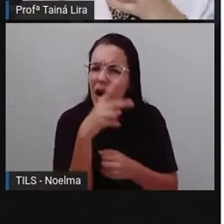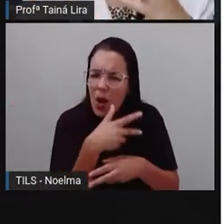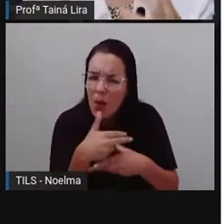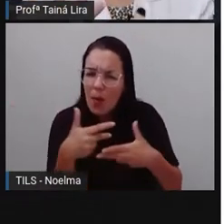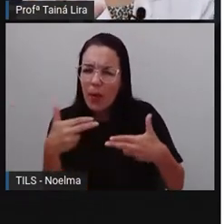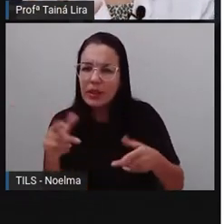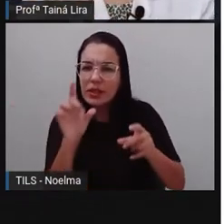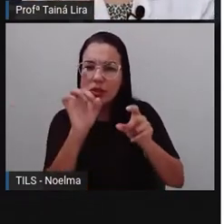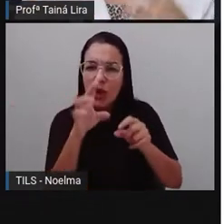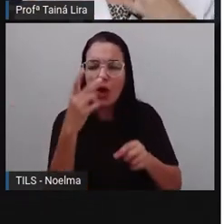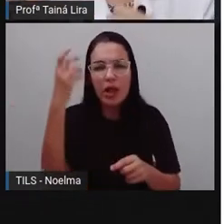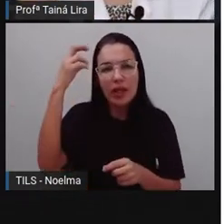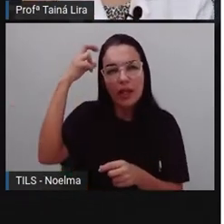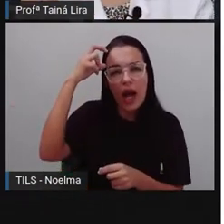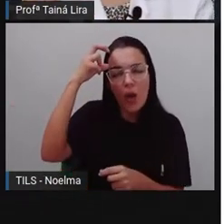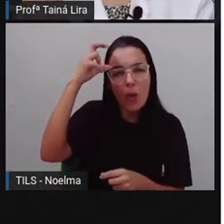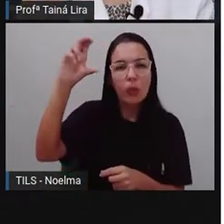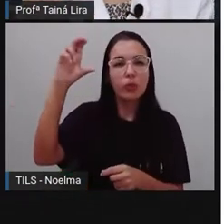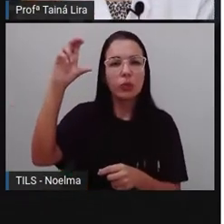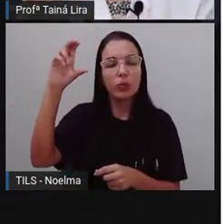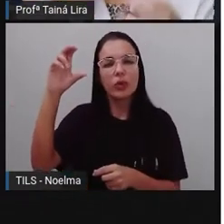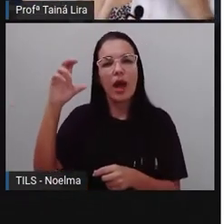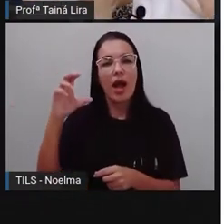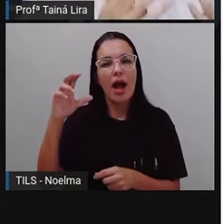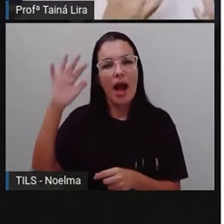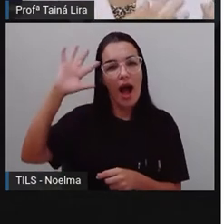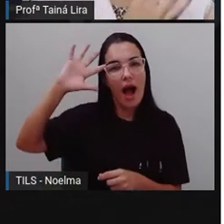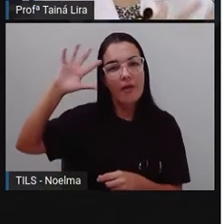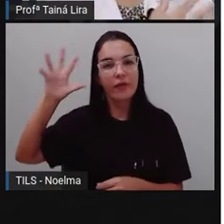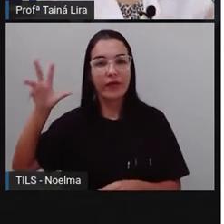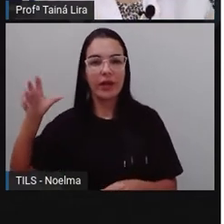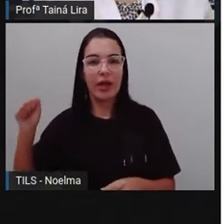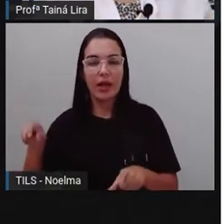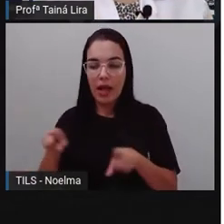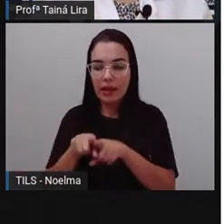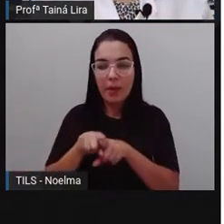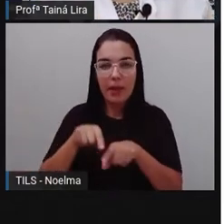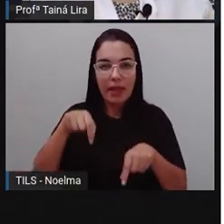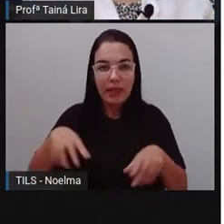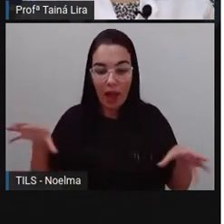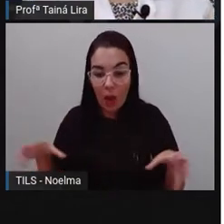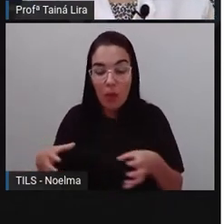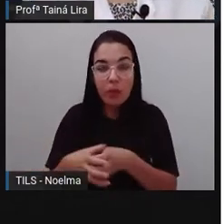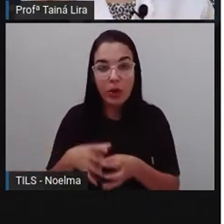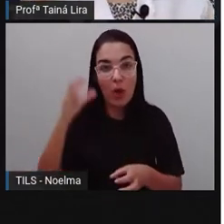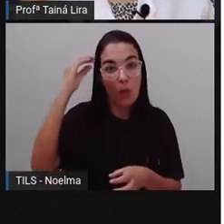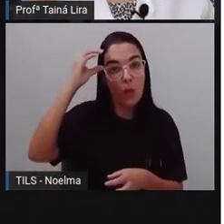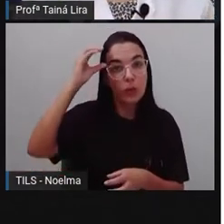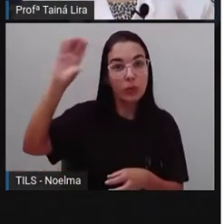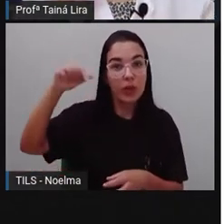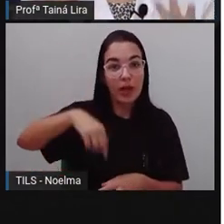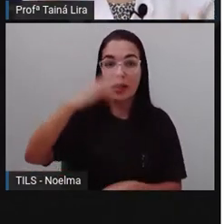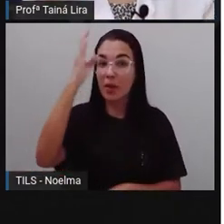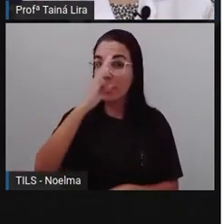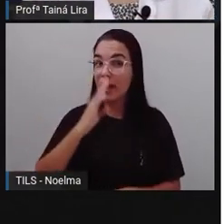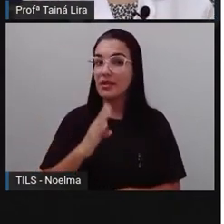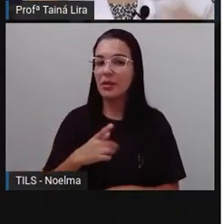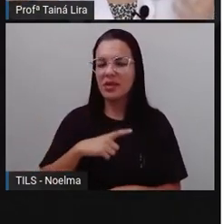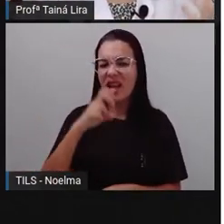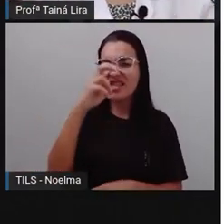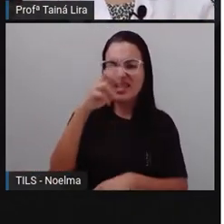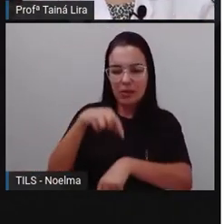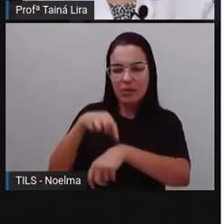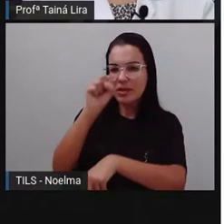da cultura africana, que também faz parte aqui da nossa cultura aqui no Brasil? Ó, vou dar aí cinco